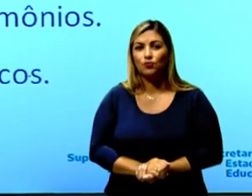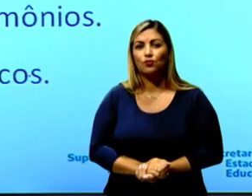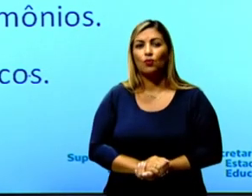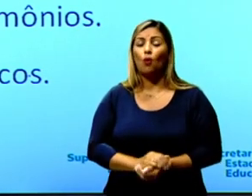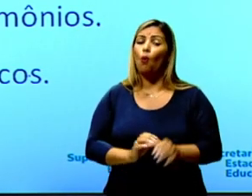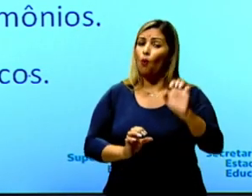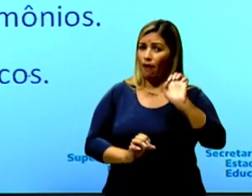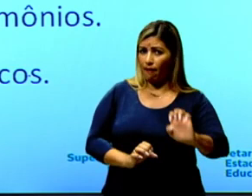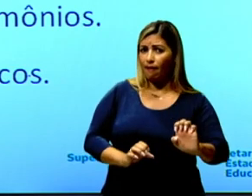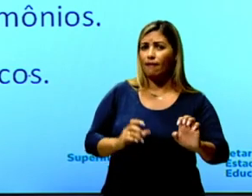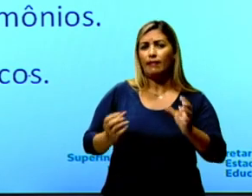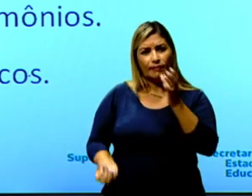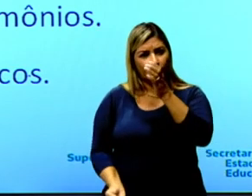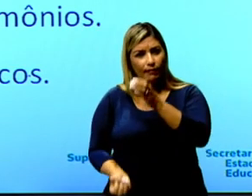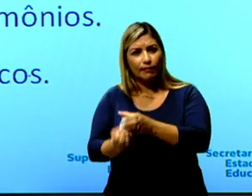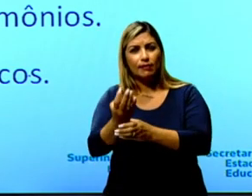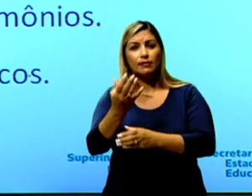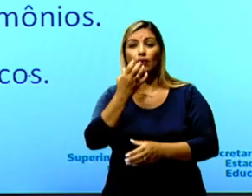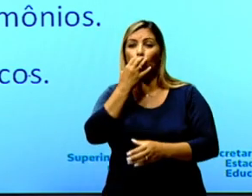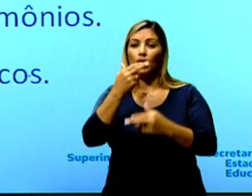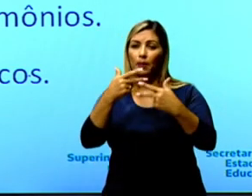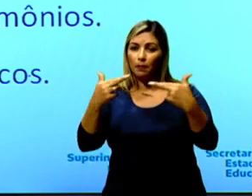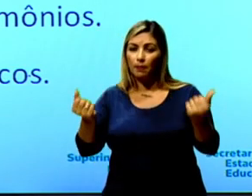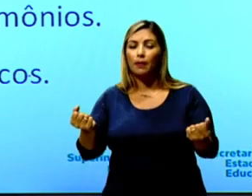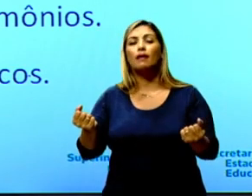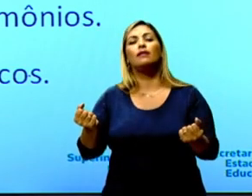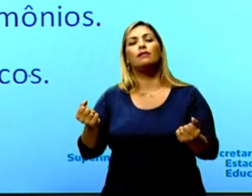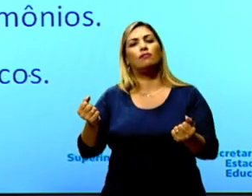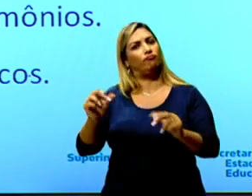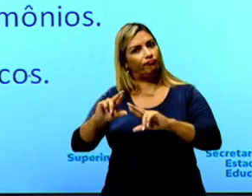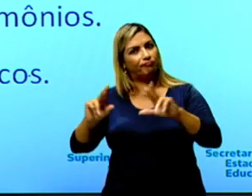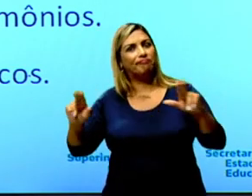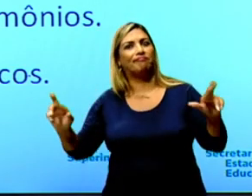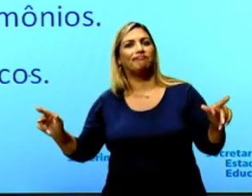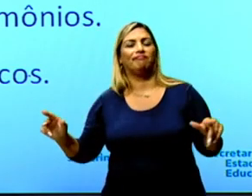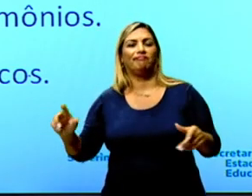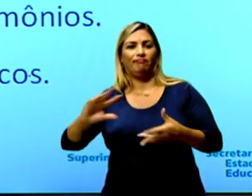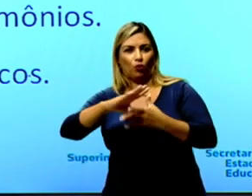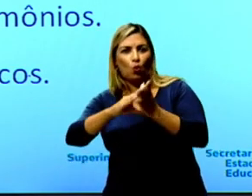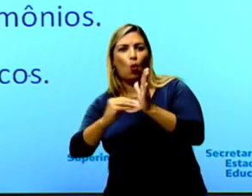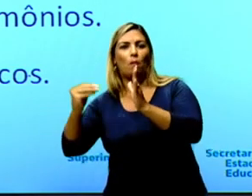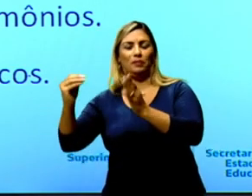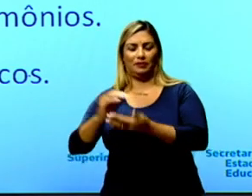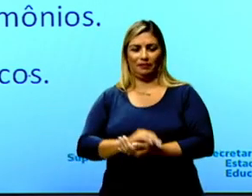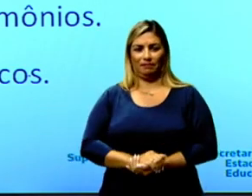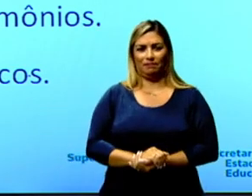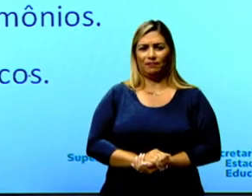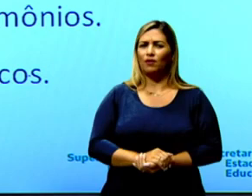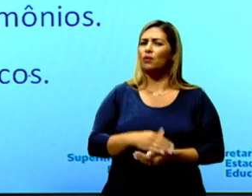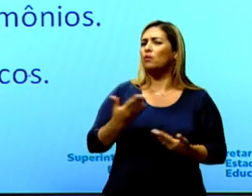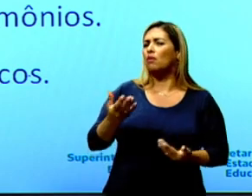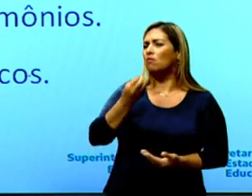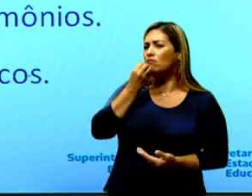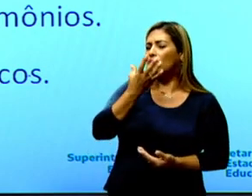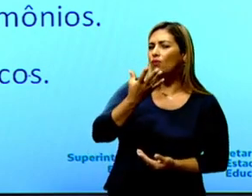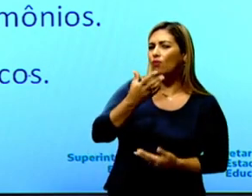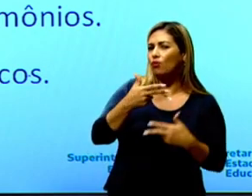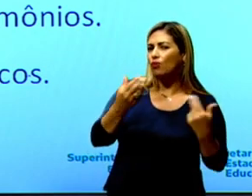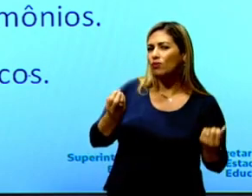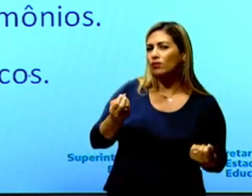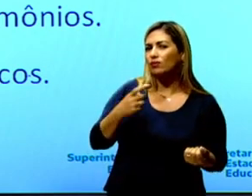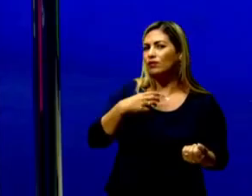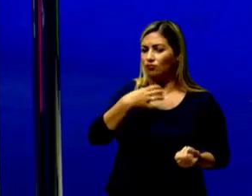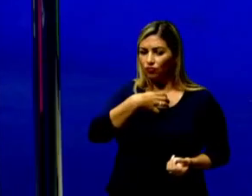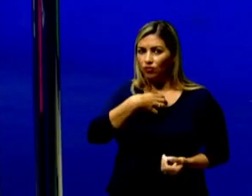ou letra E, a criação de animais transgênicos. Então, é seguinte, pensar qual é a vantagem dessa